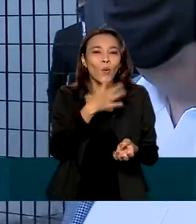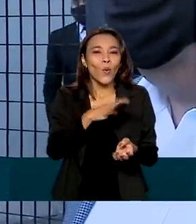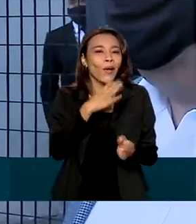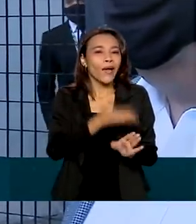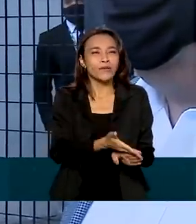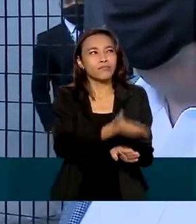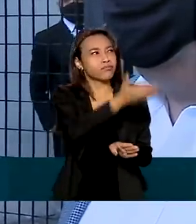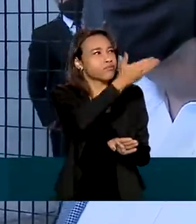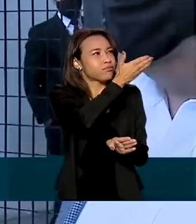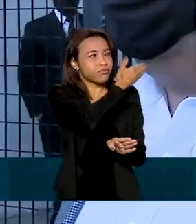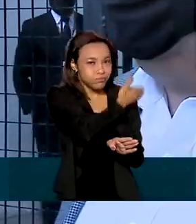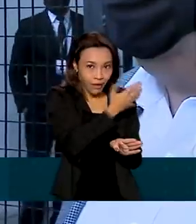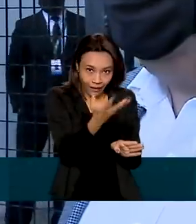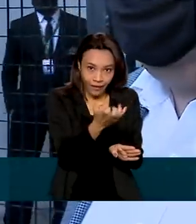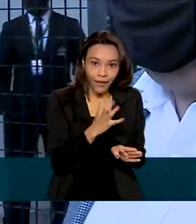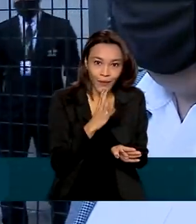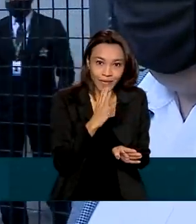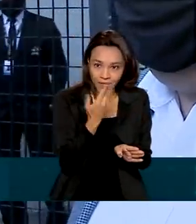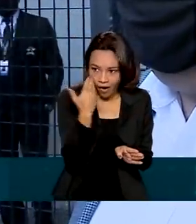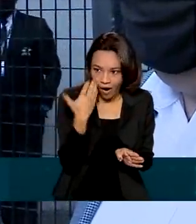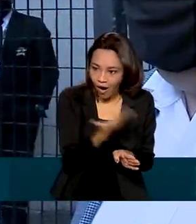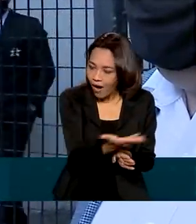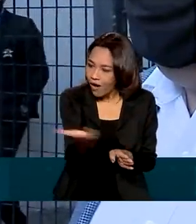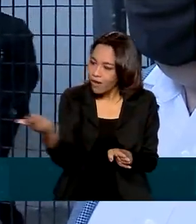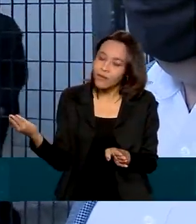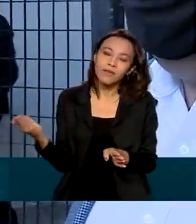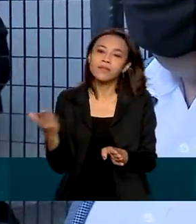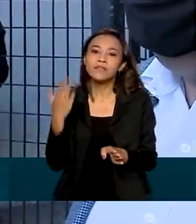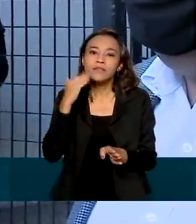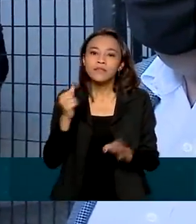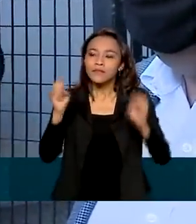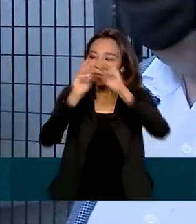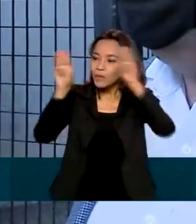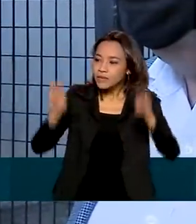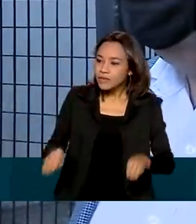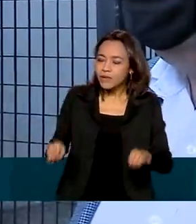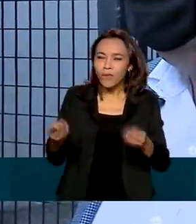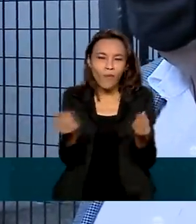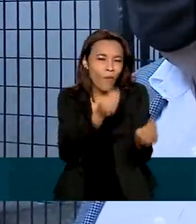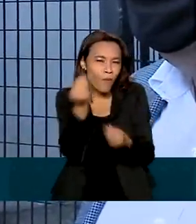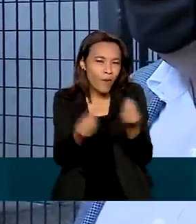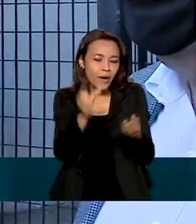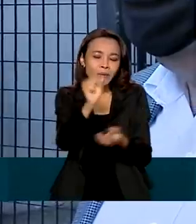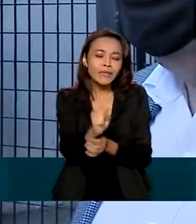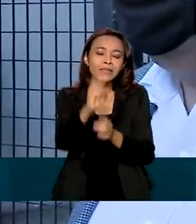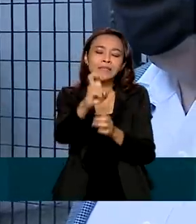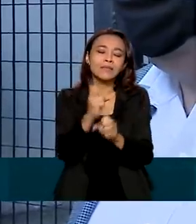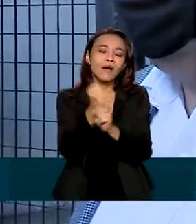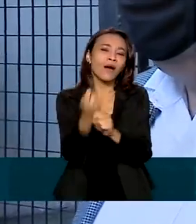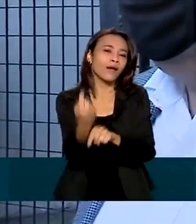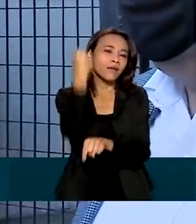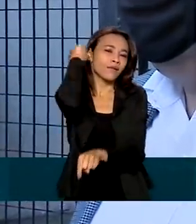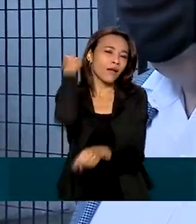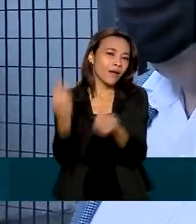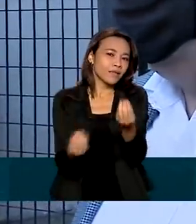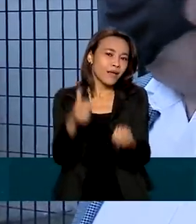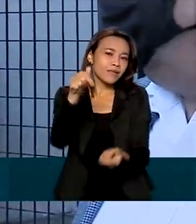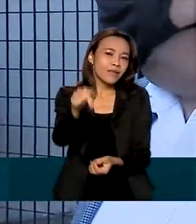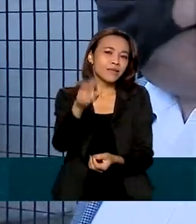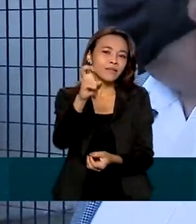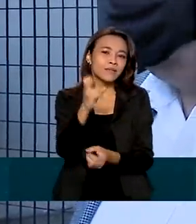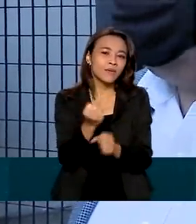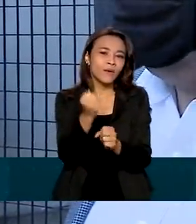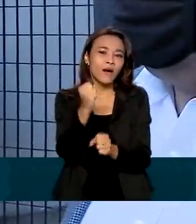quiserem conhecer, tenham a oportunidade de vir aqui e saber como era há 85 anos atrás, há 70 anos atrás, a